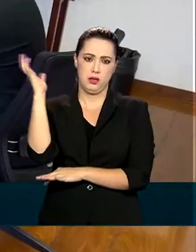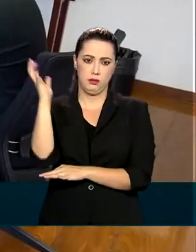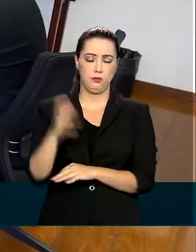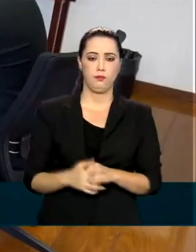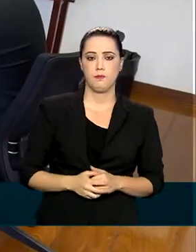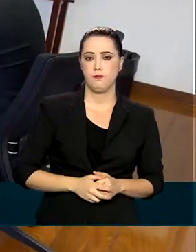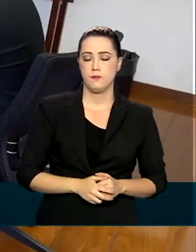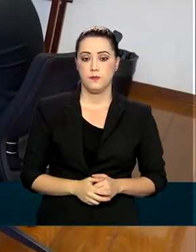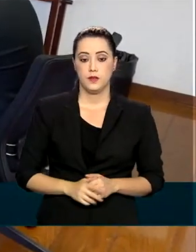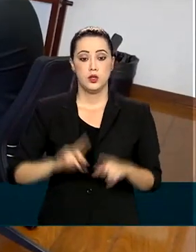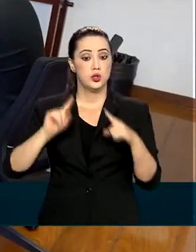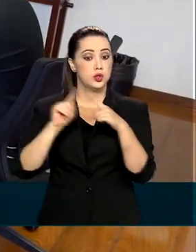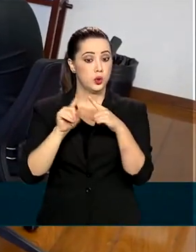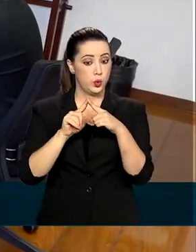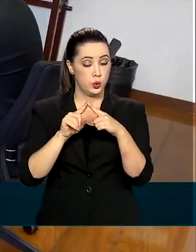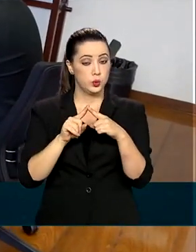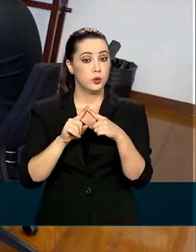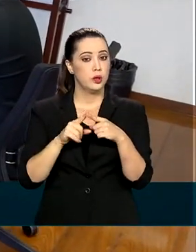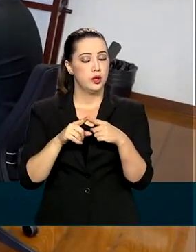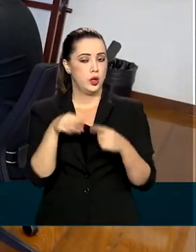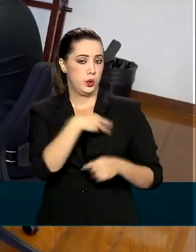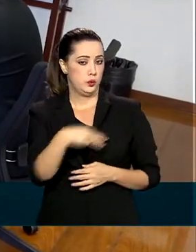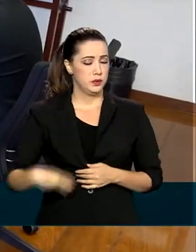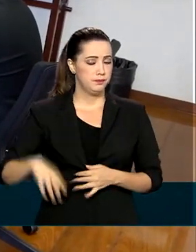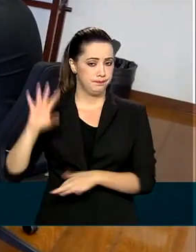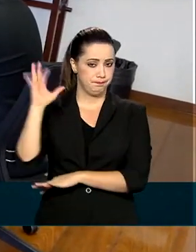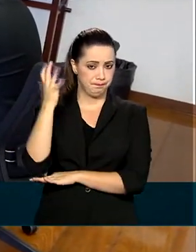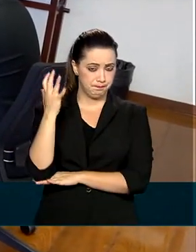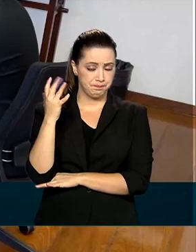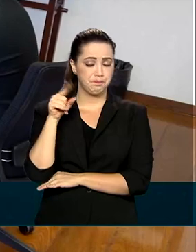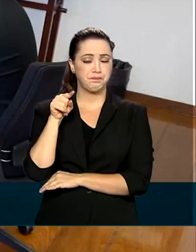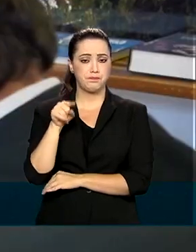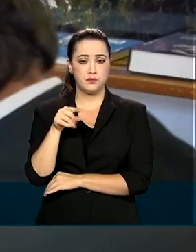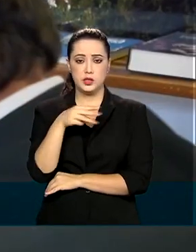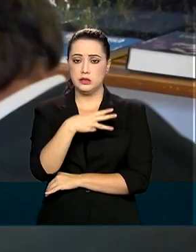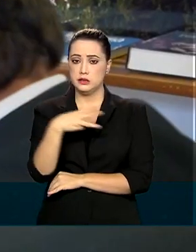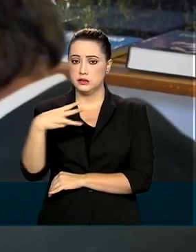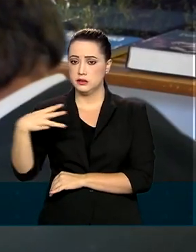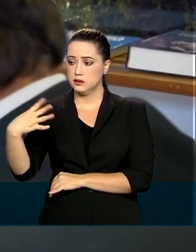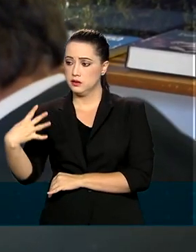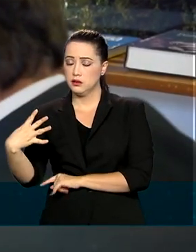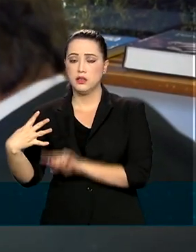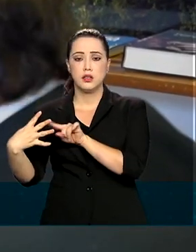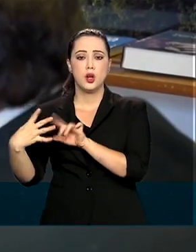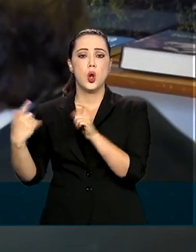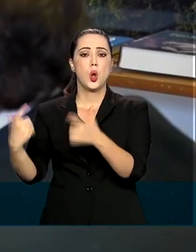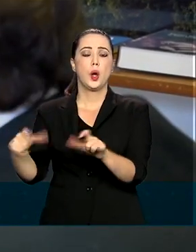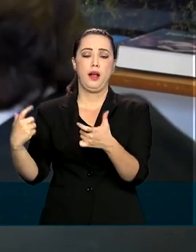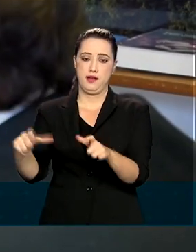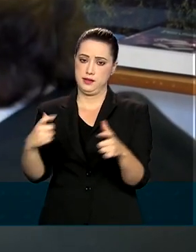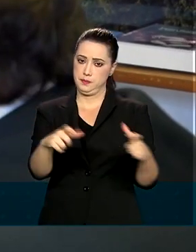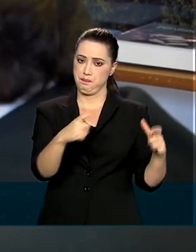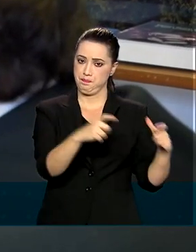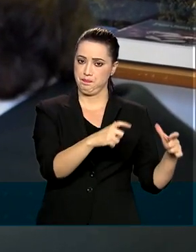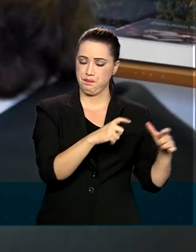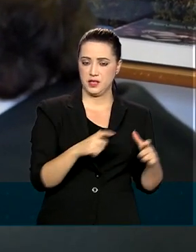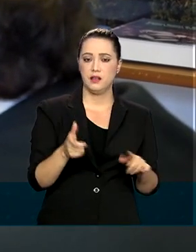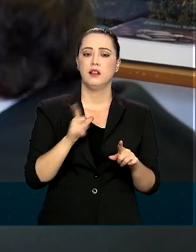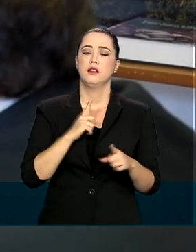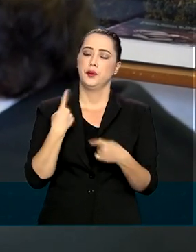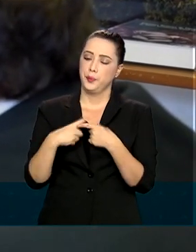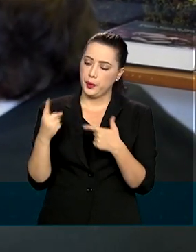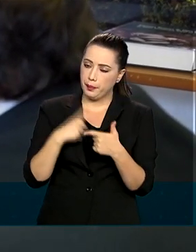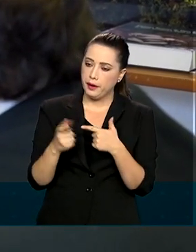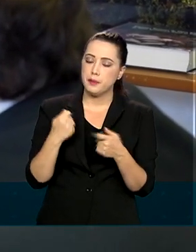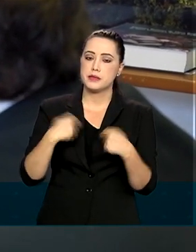De acordo com o ministro do Meio Ambiente, as 334 unidades de conservação federais têm problemas